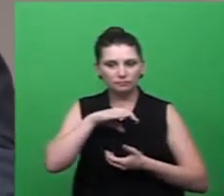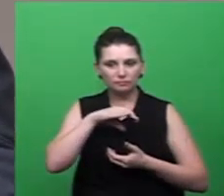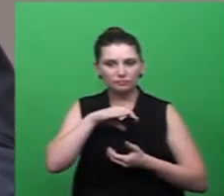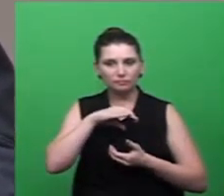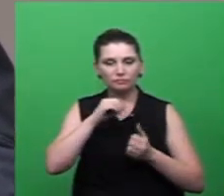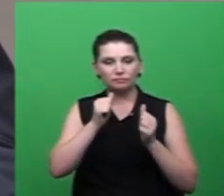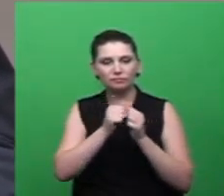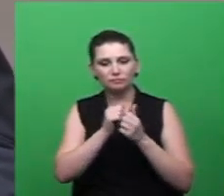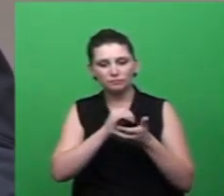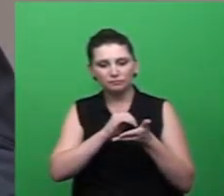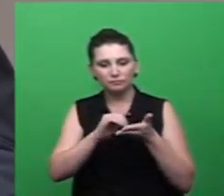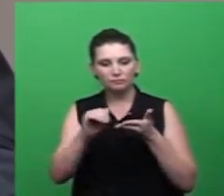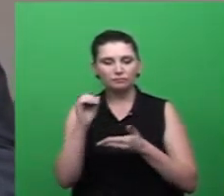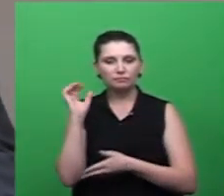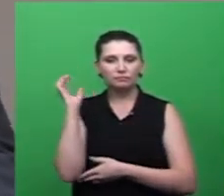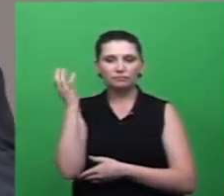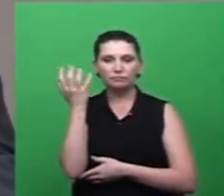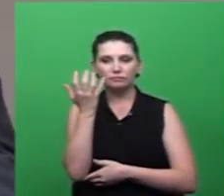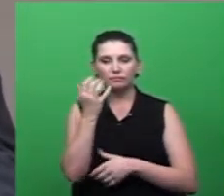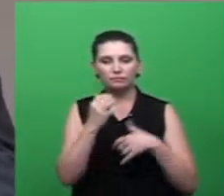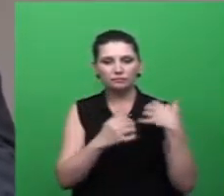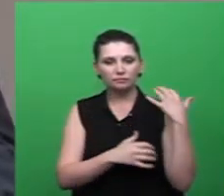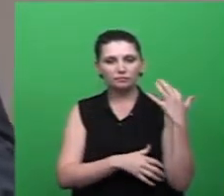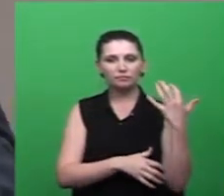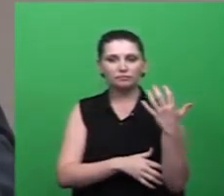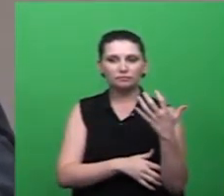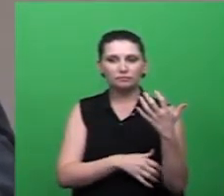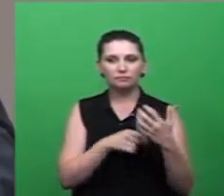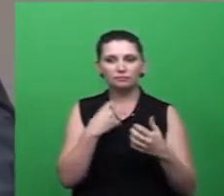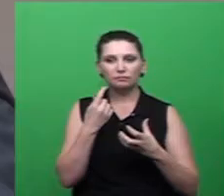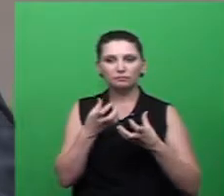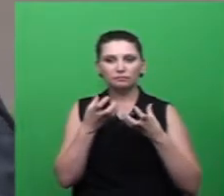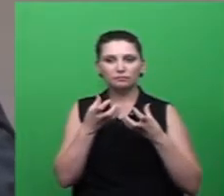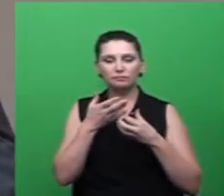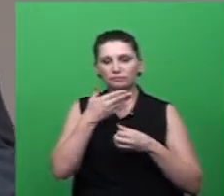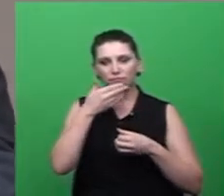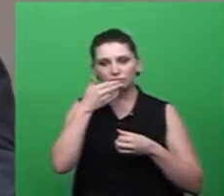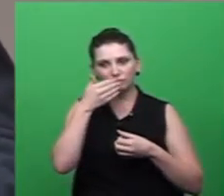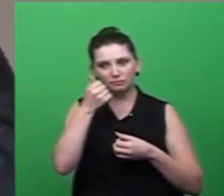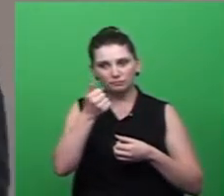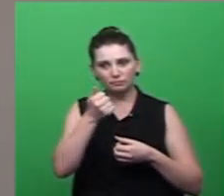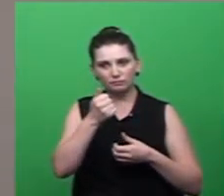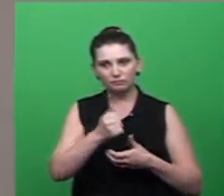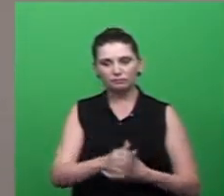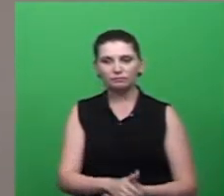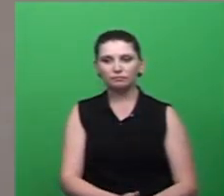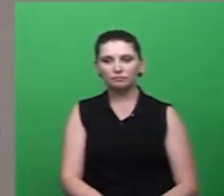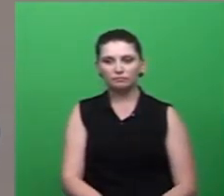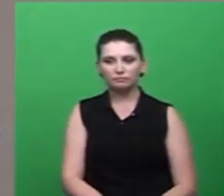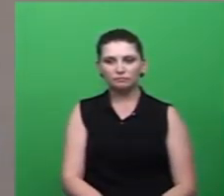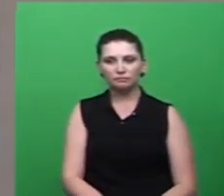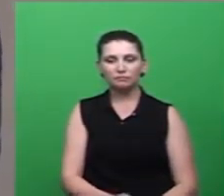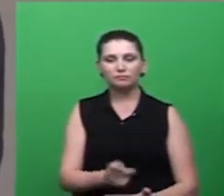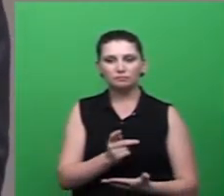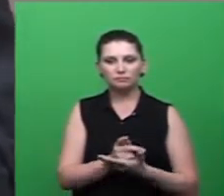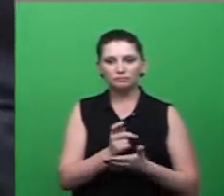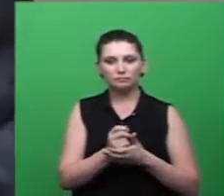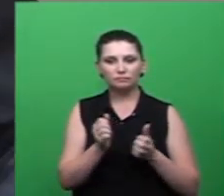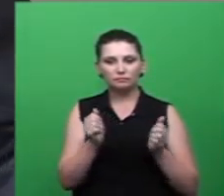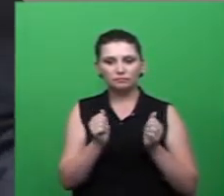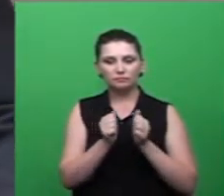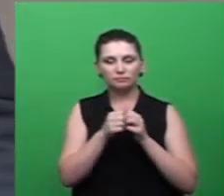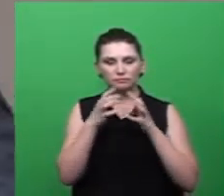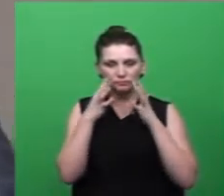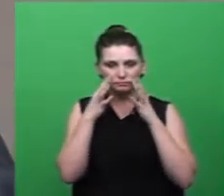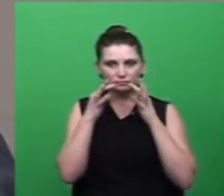Secretaria do Meio Ambiente nos remete para uma posição digamos hoje muito confortável de atenção mas muito